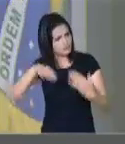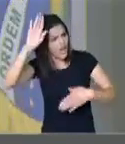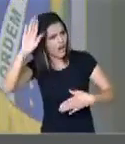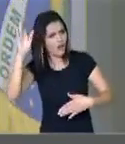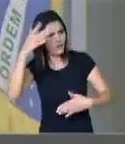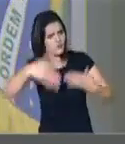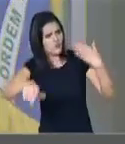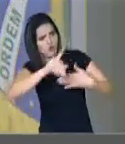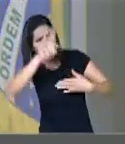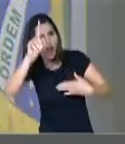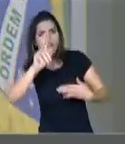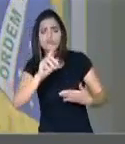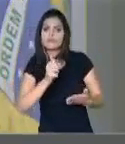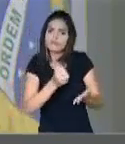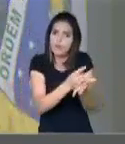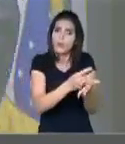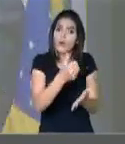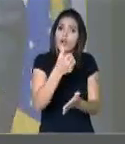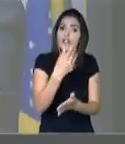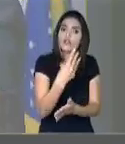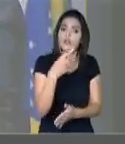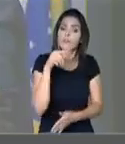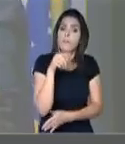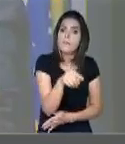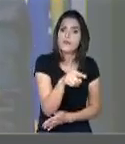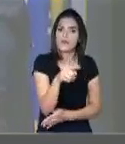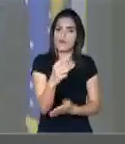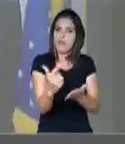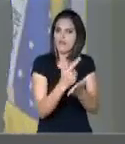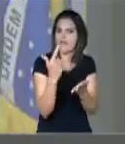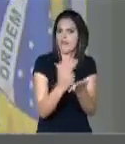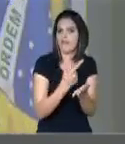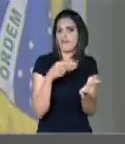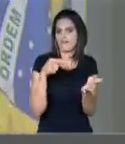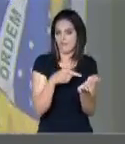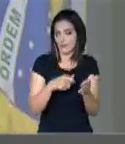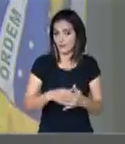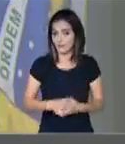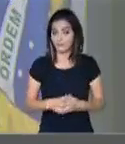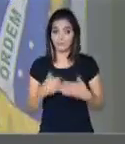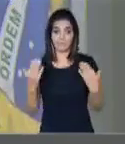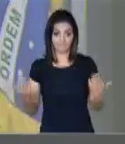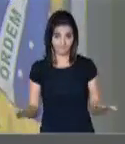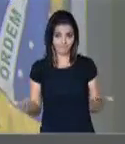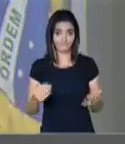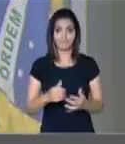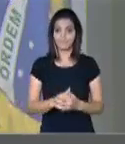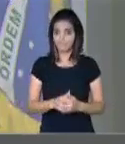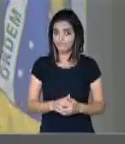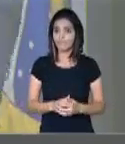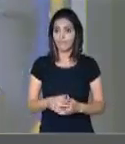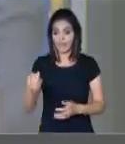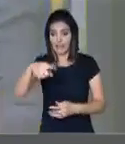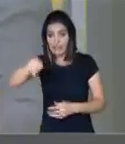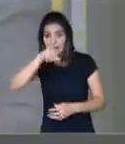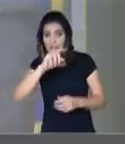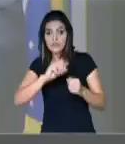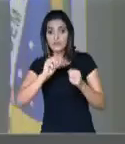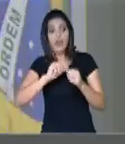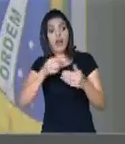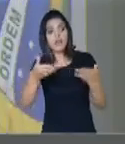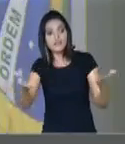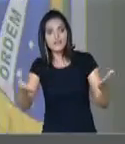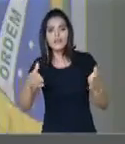no meio deles, sem pé e sem cabeça, como sempre fazem covardemente com as nossas crianças,